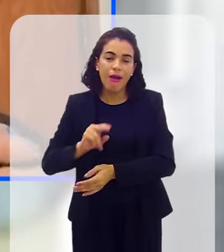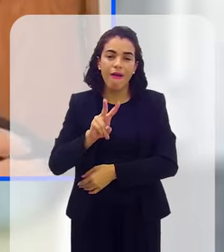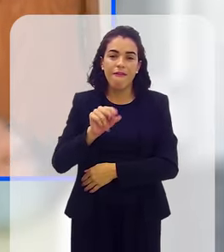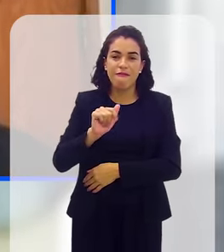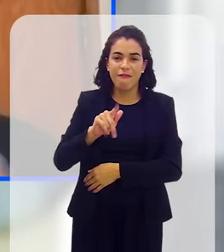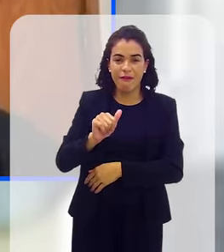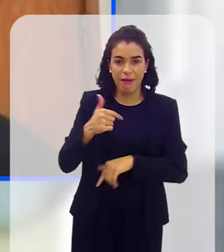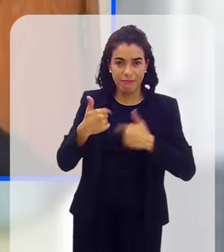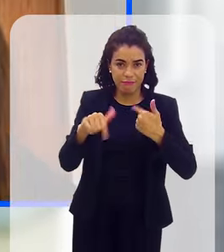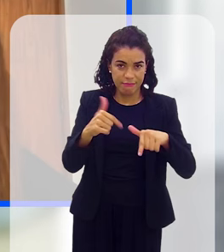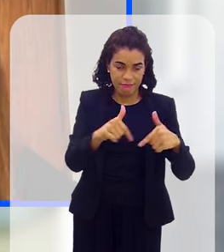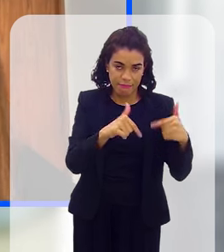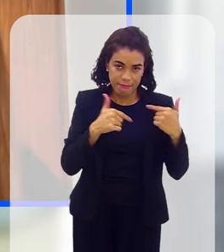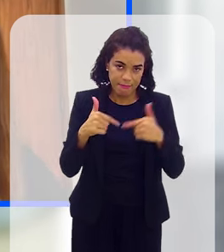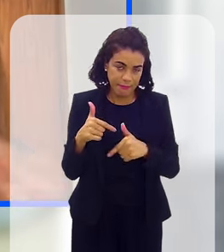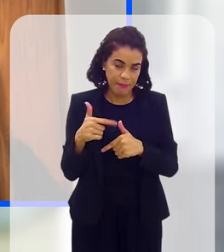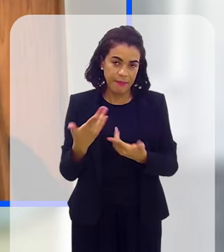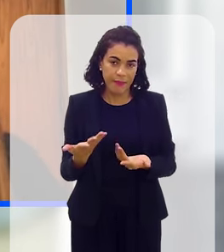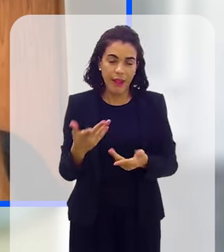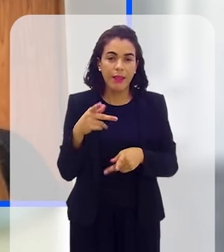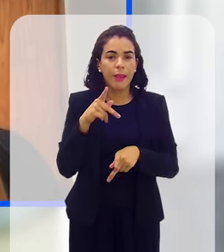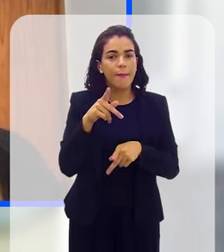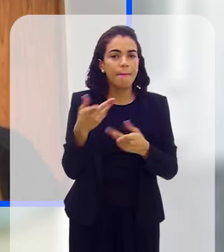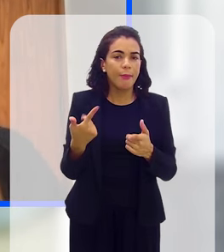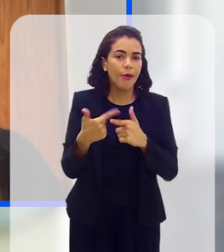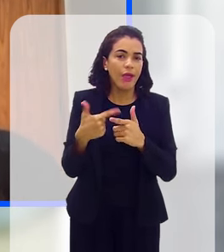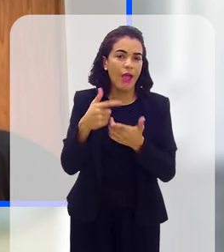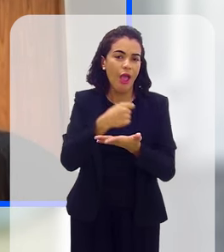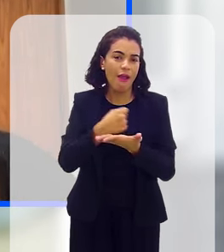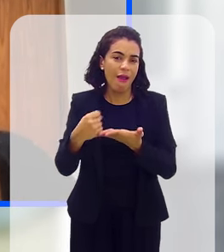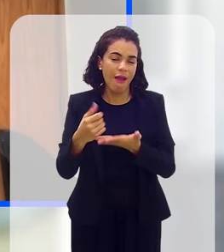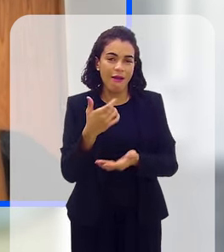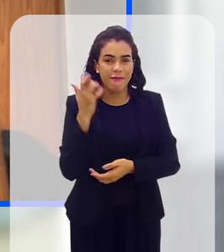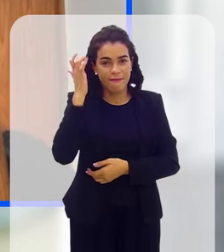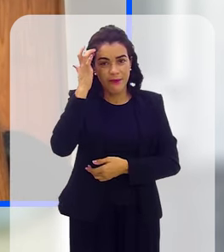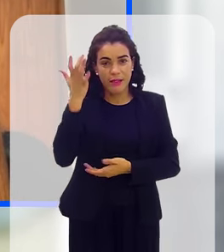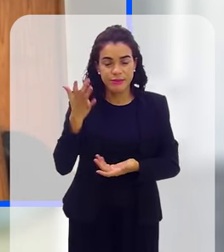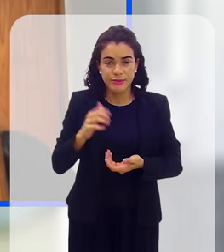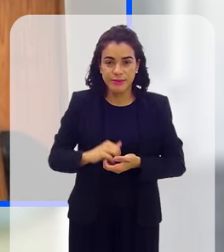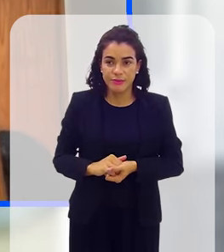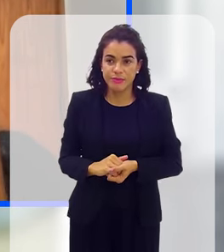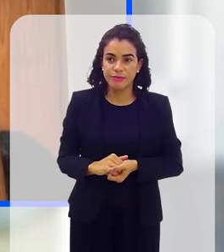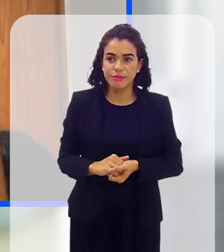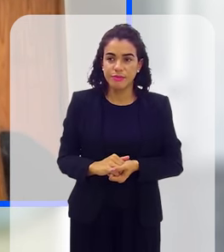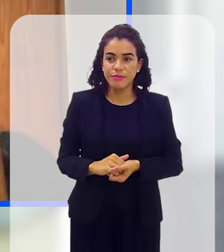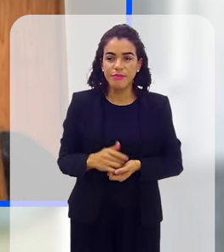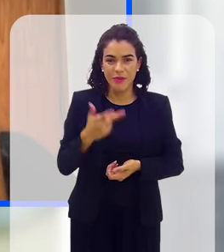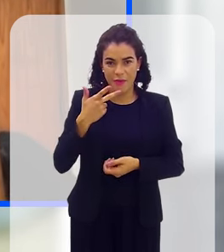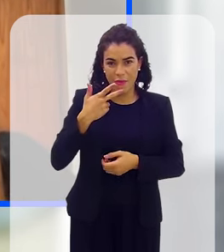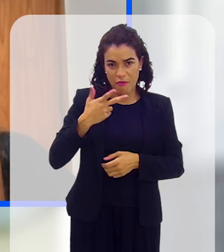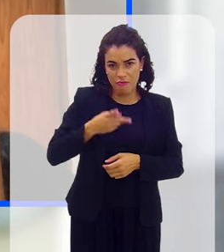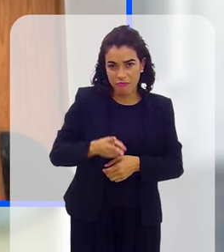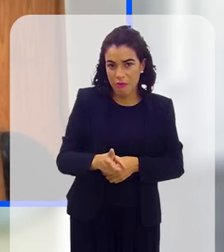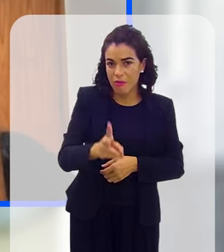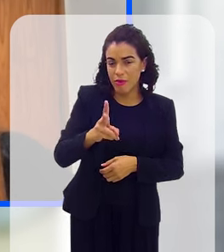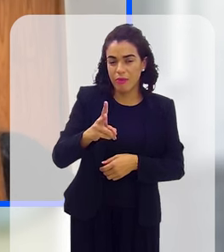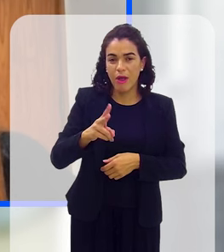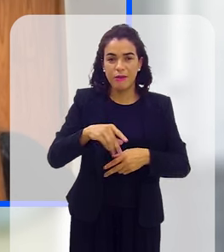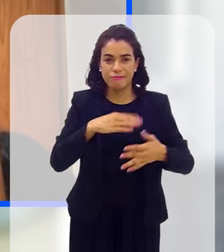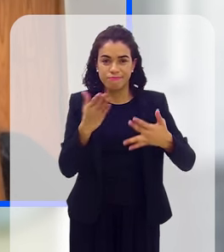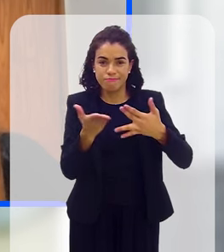sacrifício da população que passa a fazer a contratação desses serviços. Perfeito. Vamos falar disso no